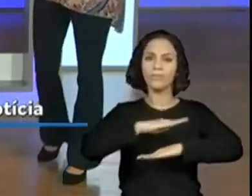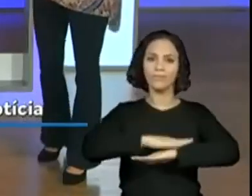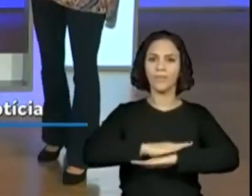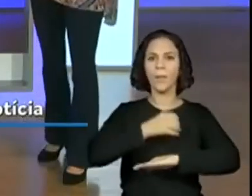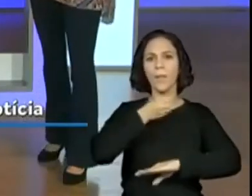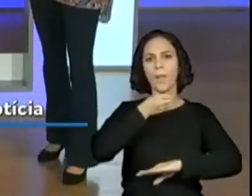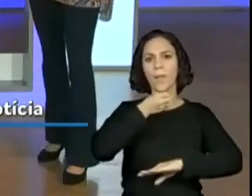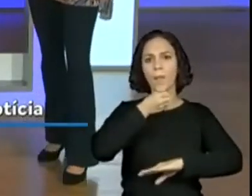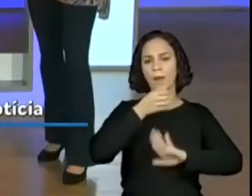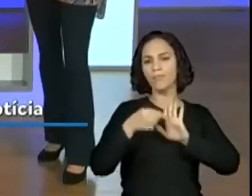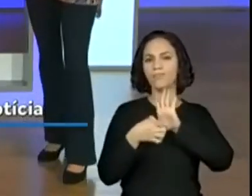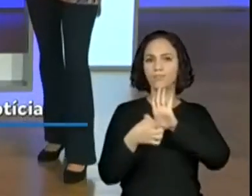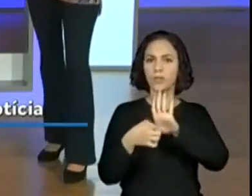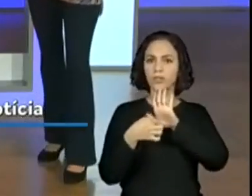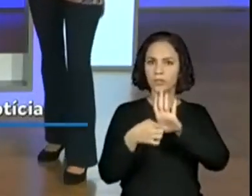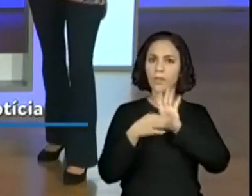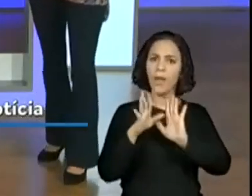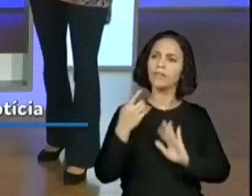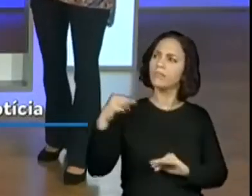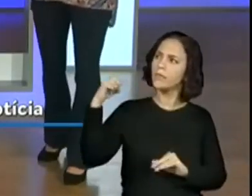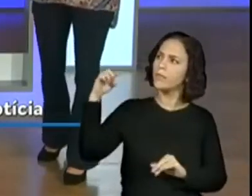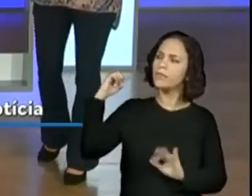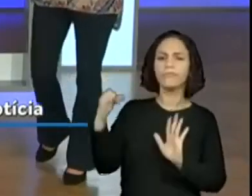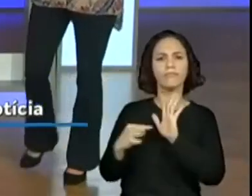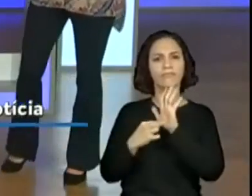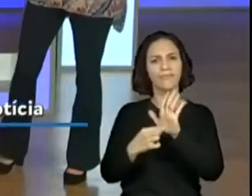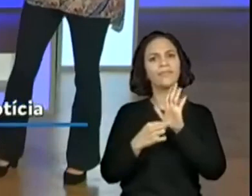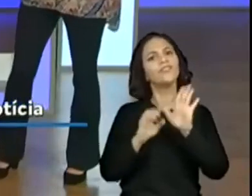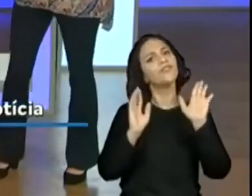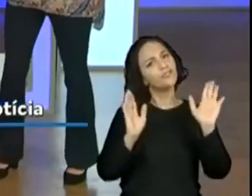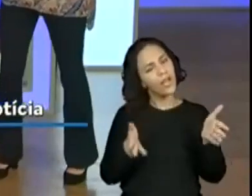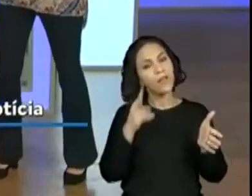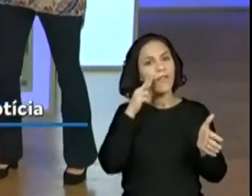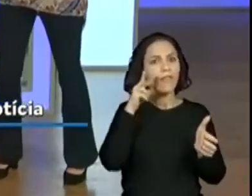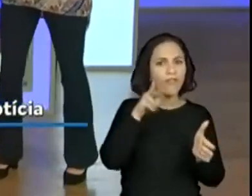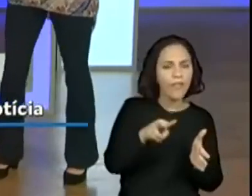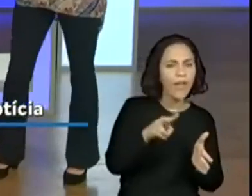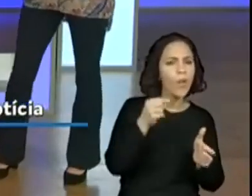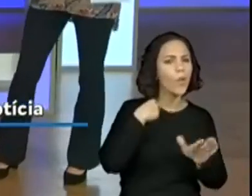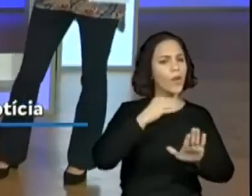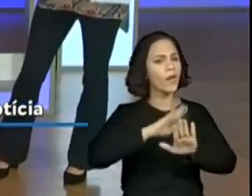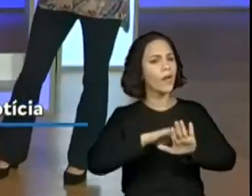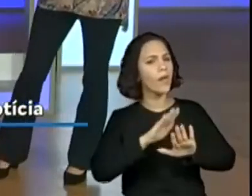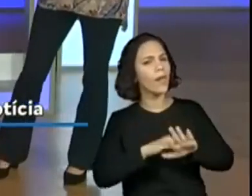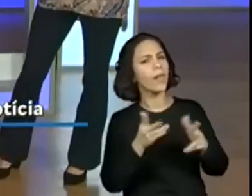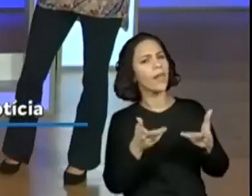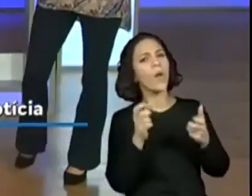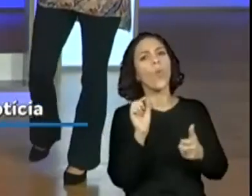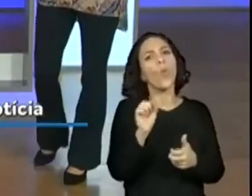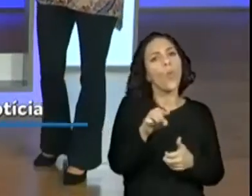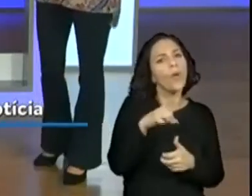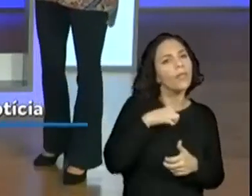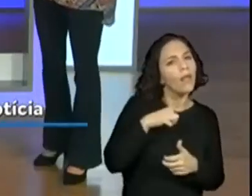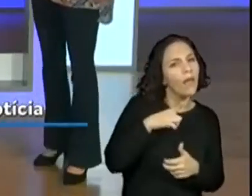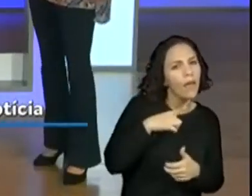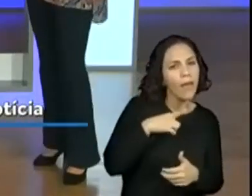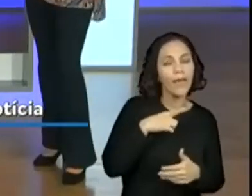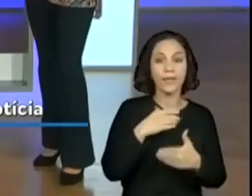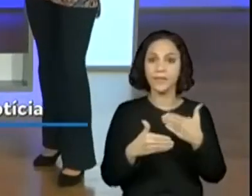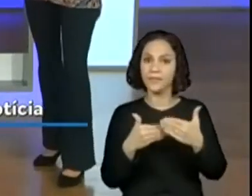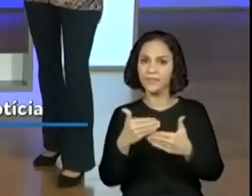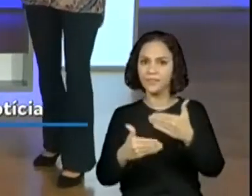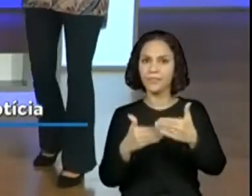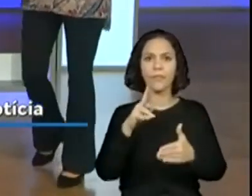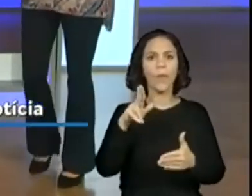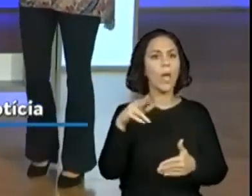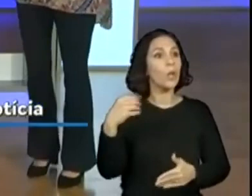título, a gente já vem trabalhando há algum tempo. Olhar para o título, fazer antecipações, inferências, é? mesmo. Então, criançada, não